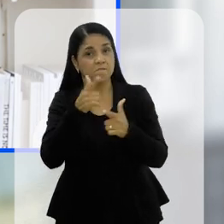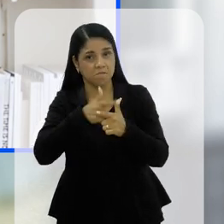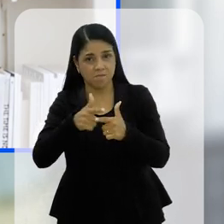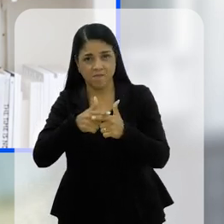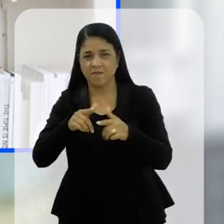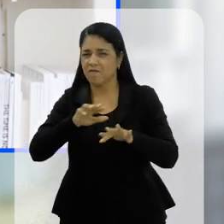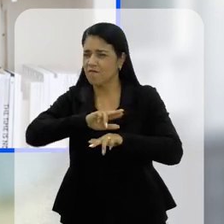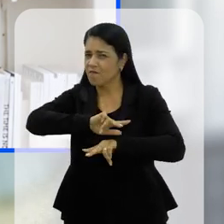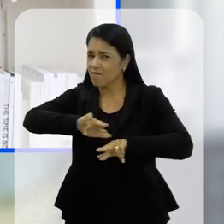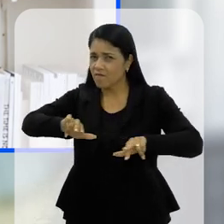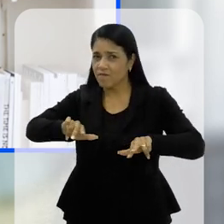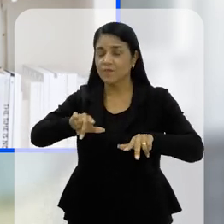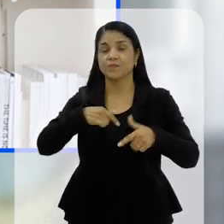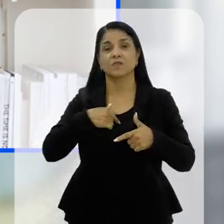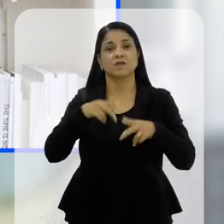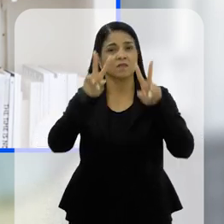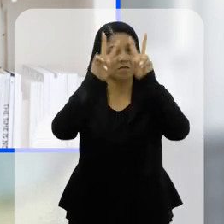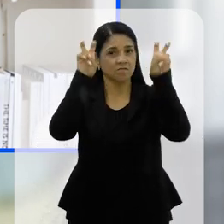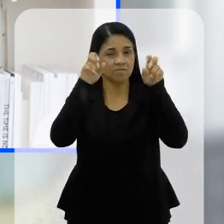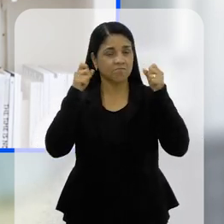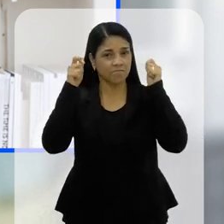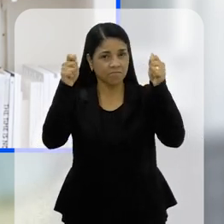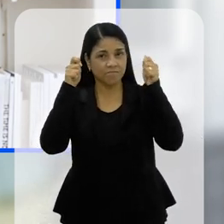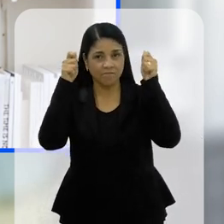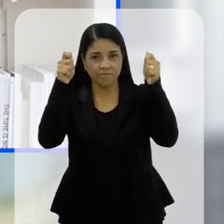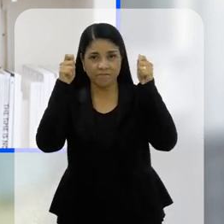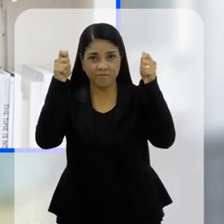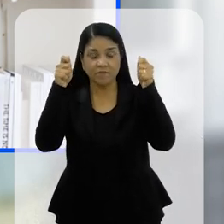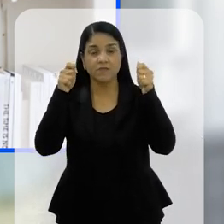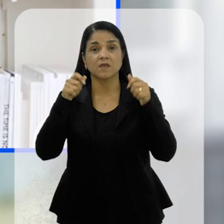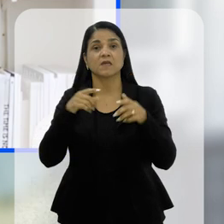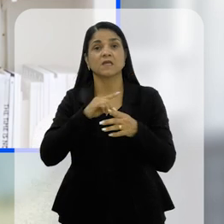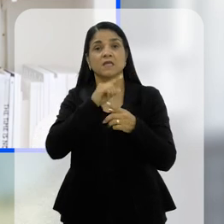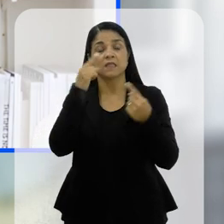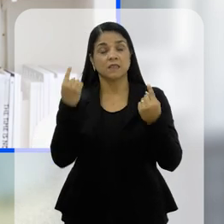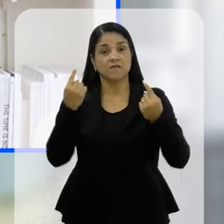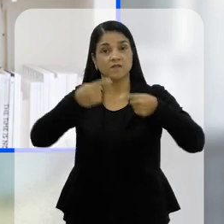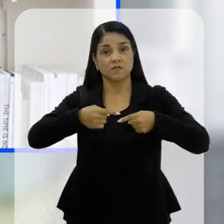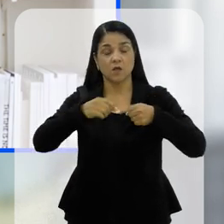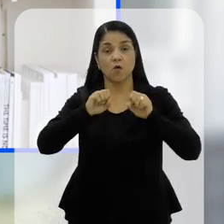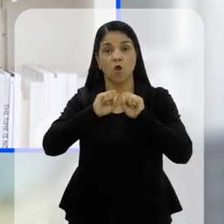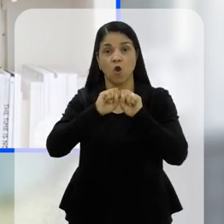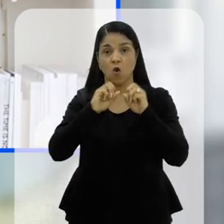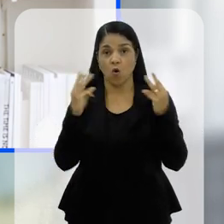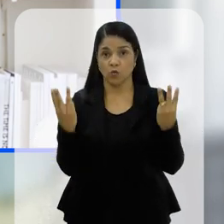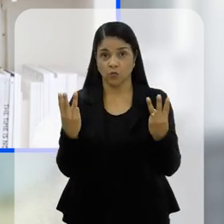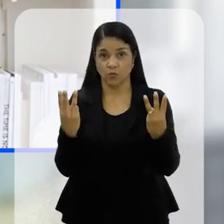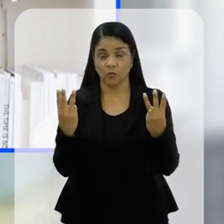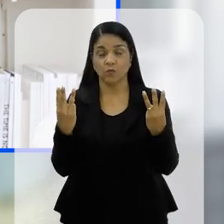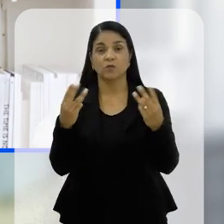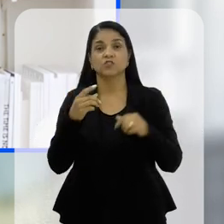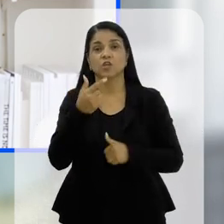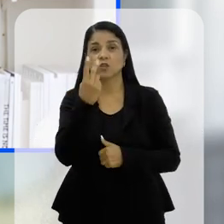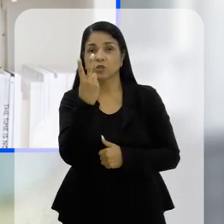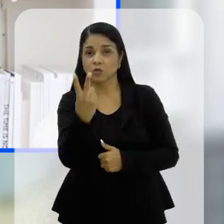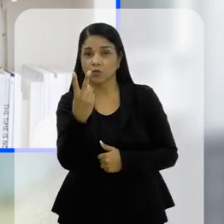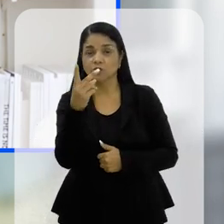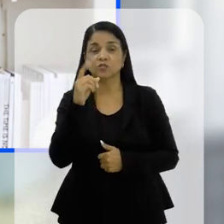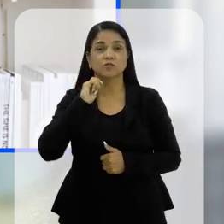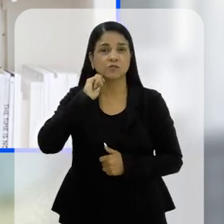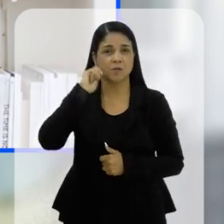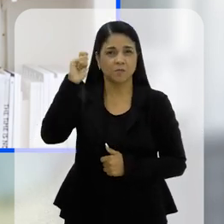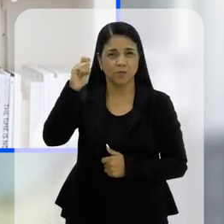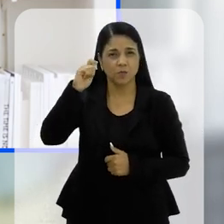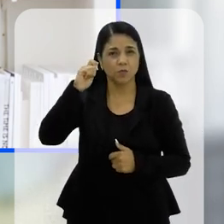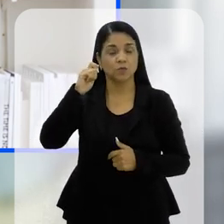suas famílias. A campanha em torno da temática surgiu a partir da definição pela ONU em 2008 do dia 2 de